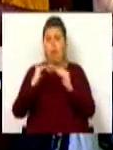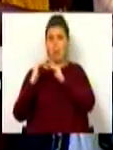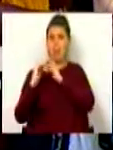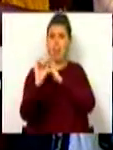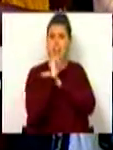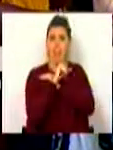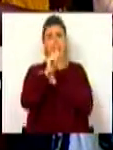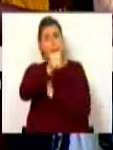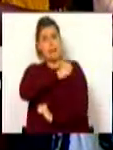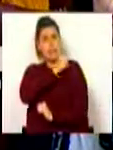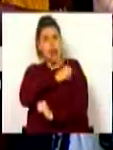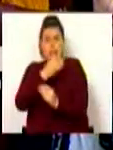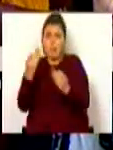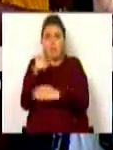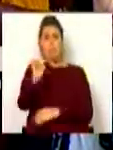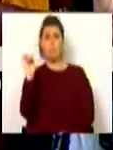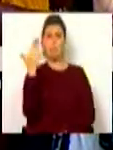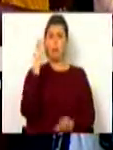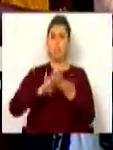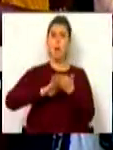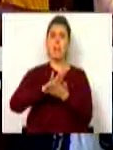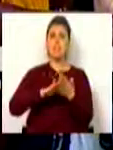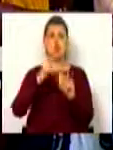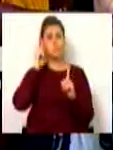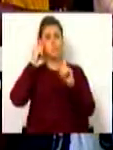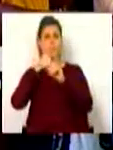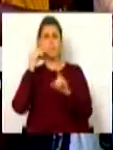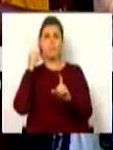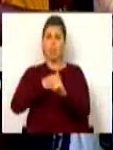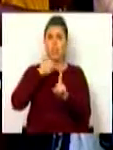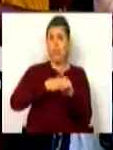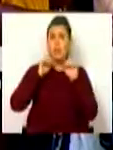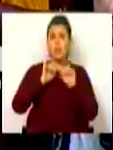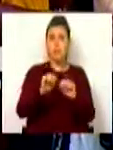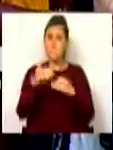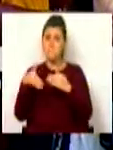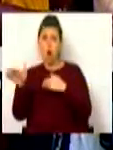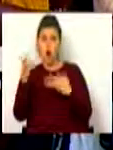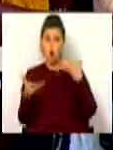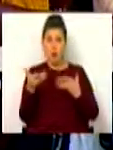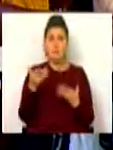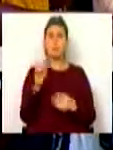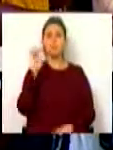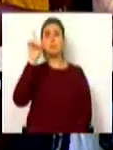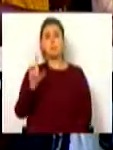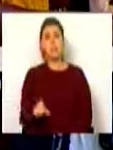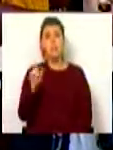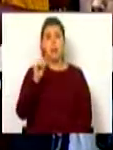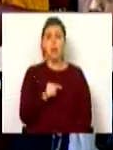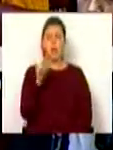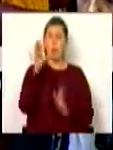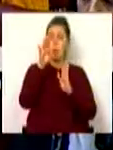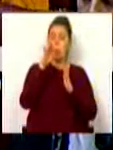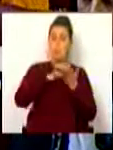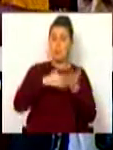e a habitação são os principais eixos para a sua competitividade externa. Também, neste mesmo